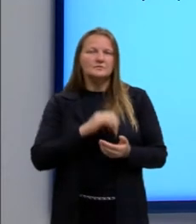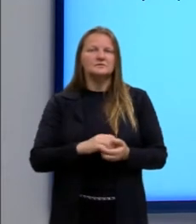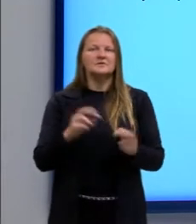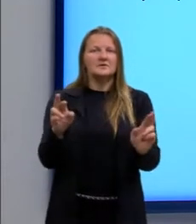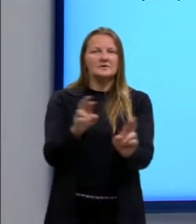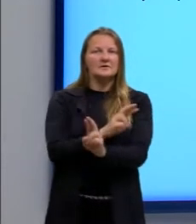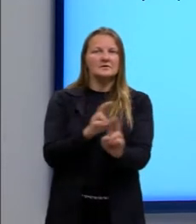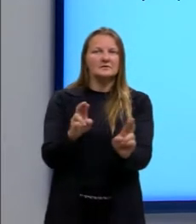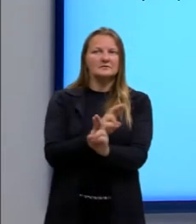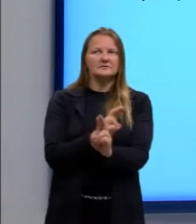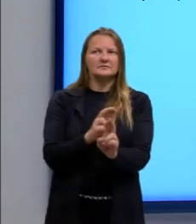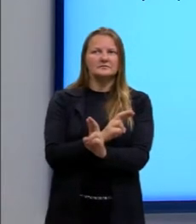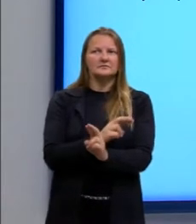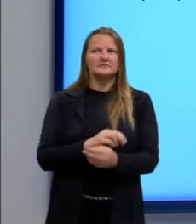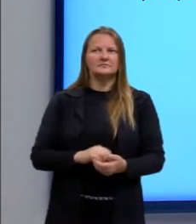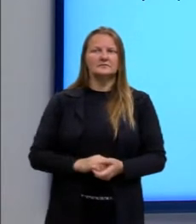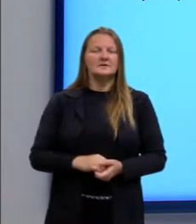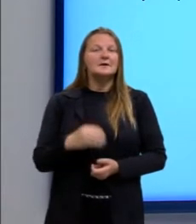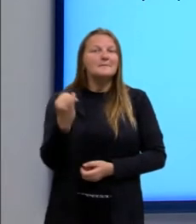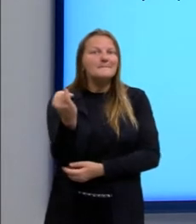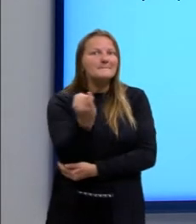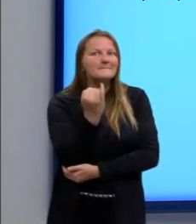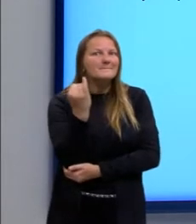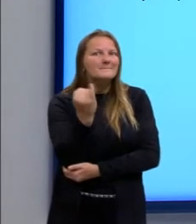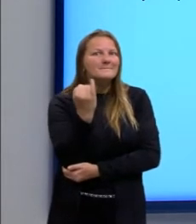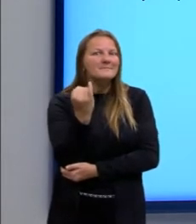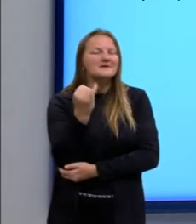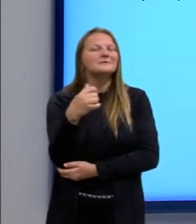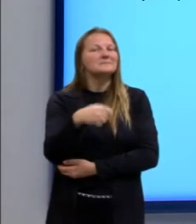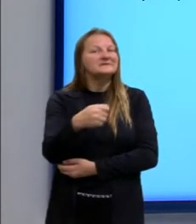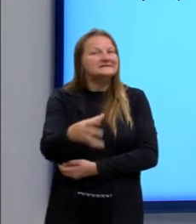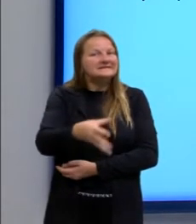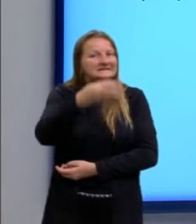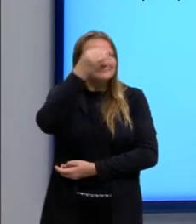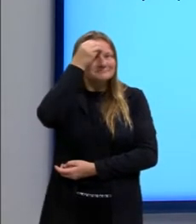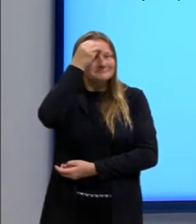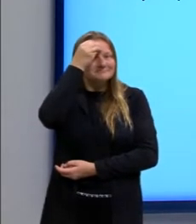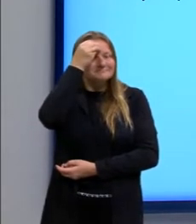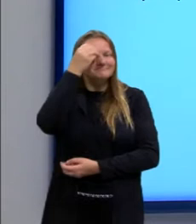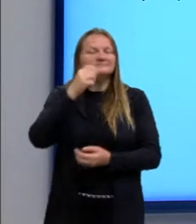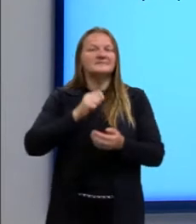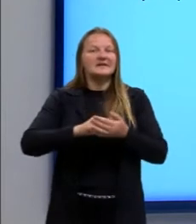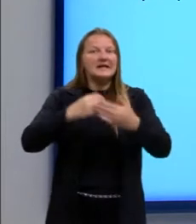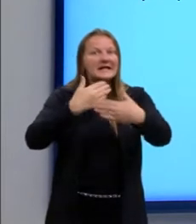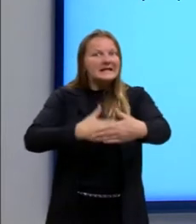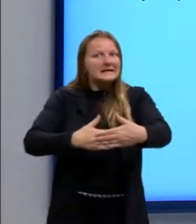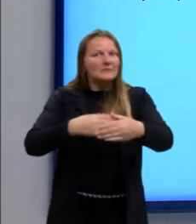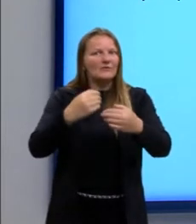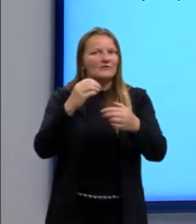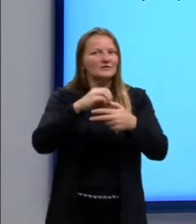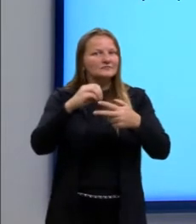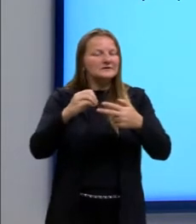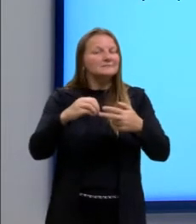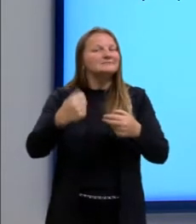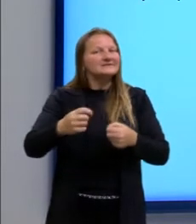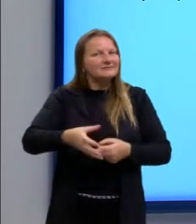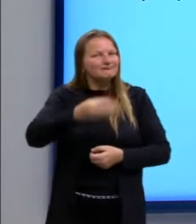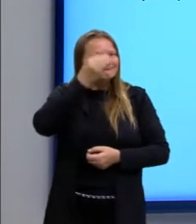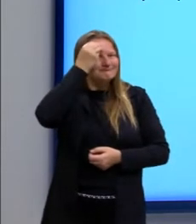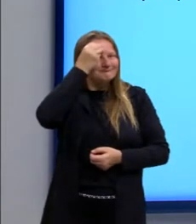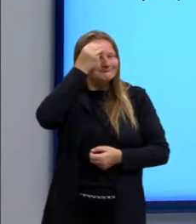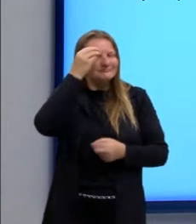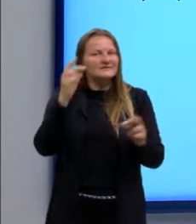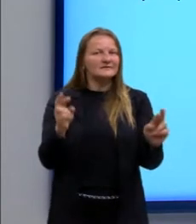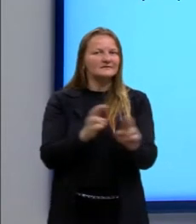aqui, pessoal, ela é extremamente fundamental vocês irem para o Enem sabendo dessa relação, certo?